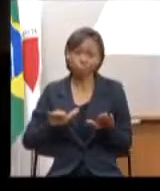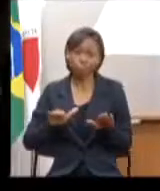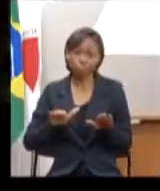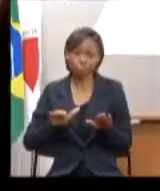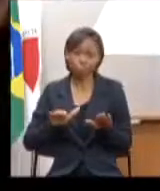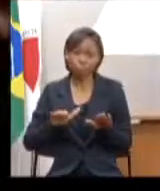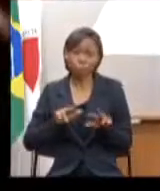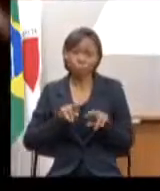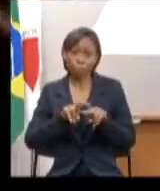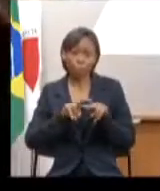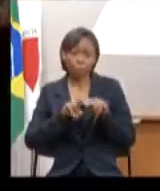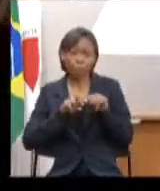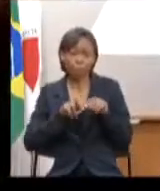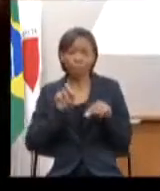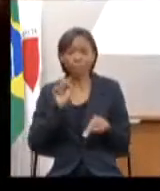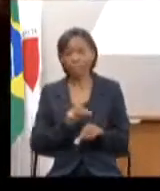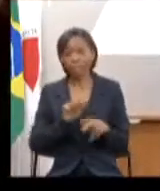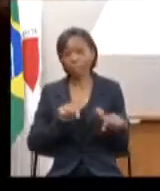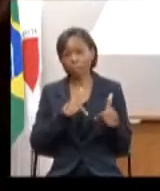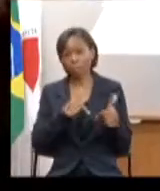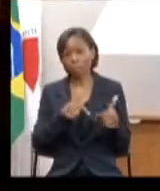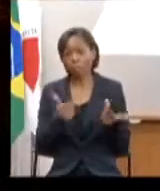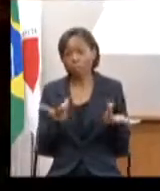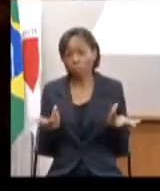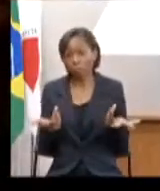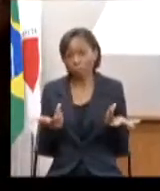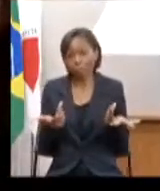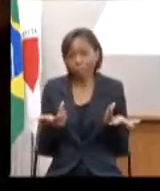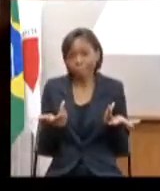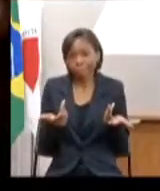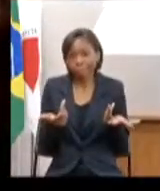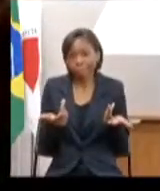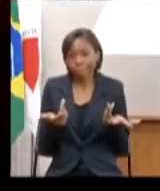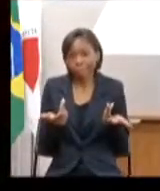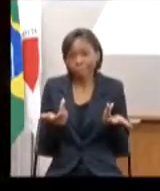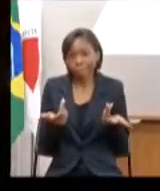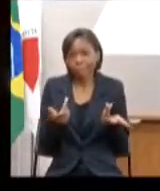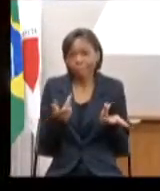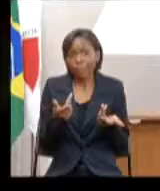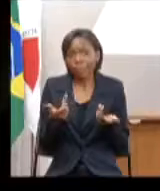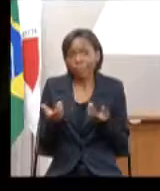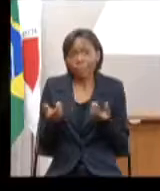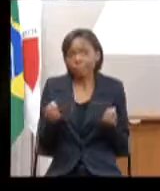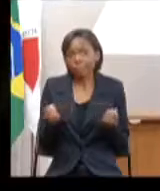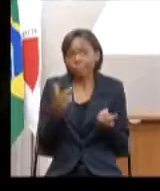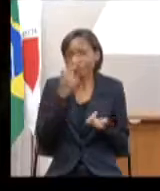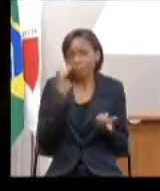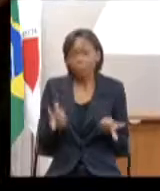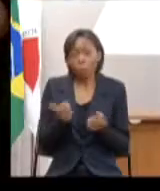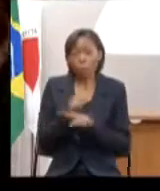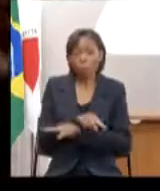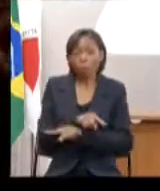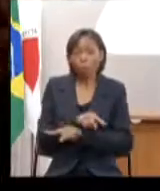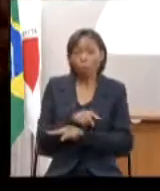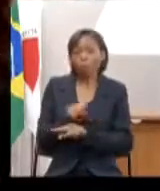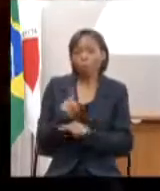função constitucional virou uma função de alguma maneira meramente